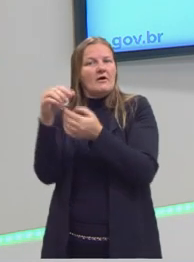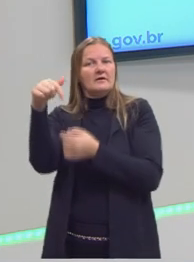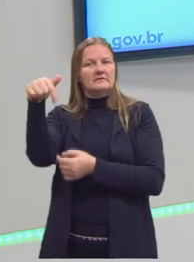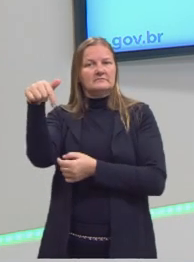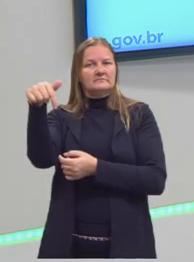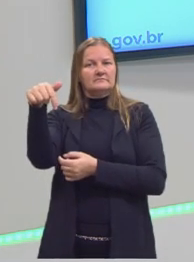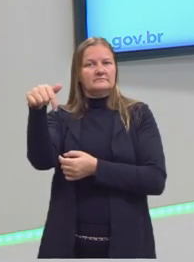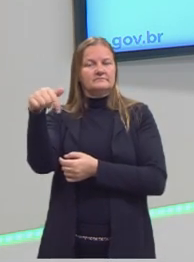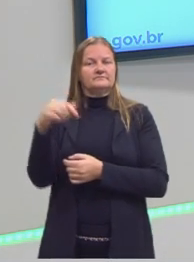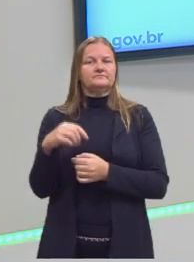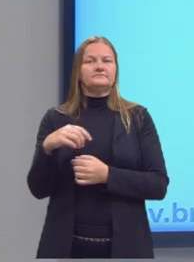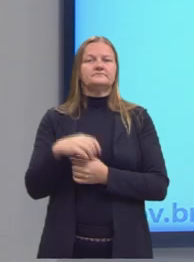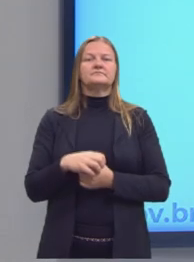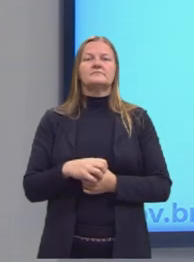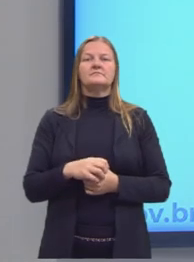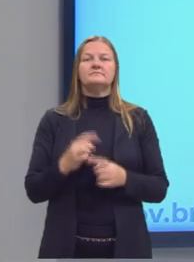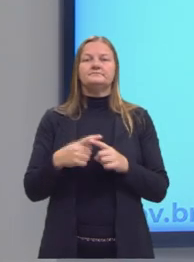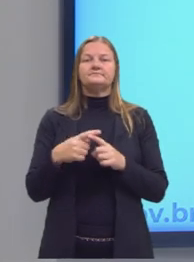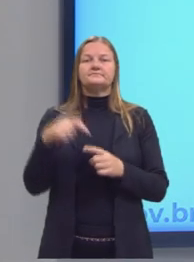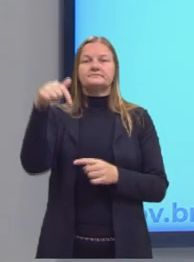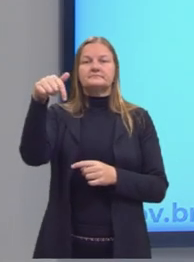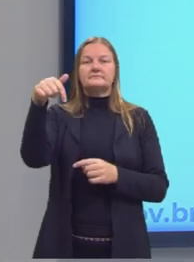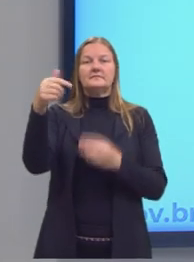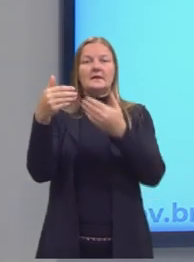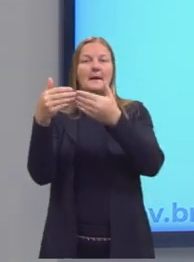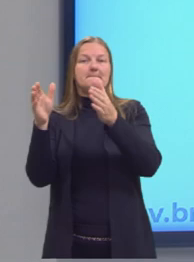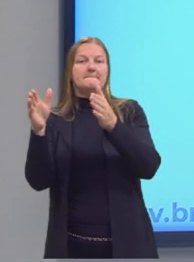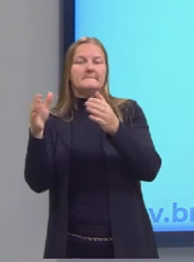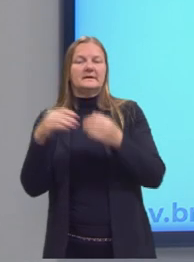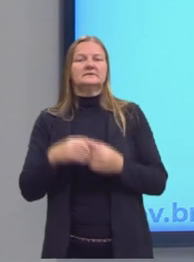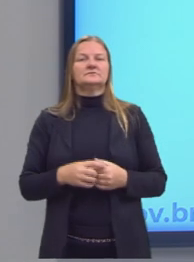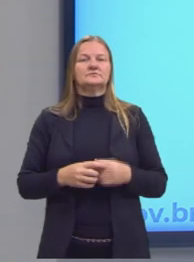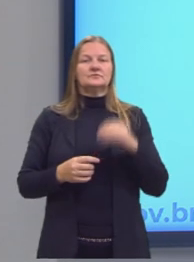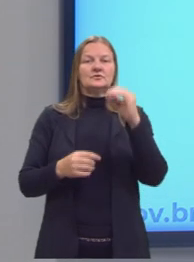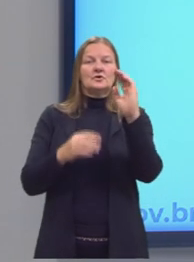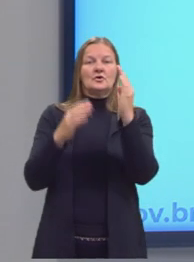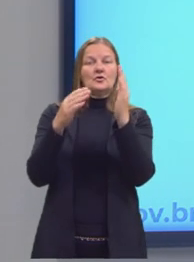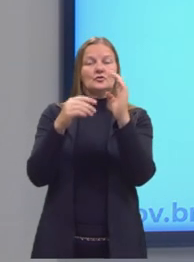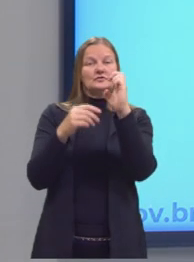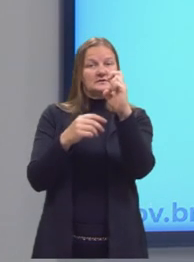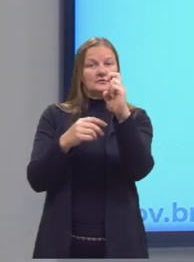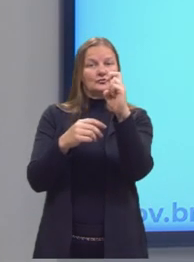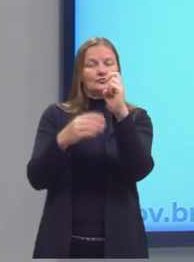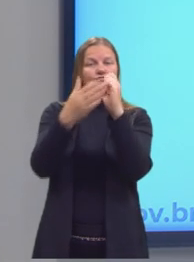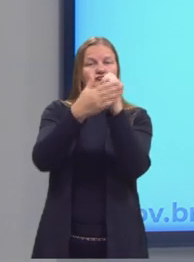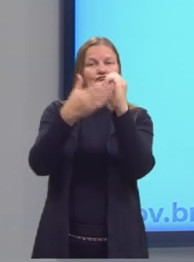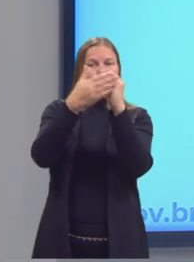conjunto aberto em 7, mas fechado em 5.